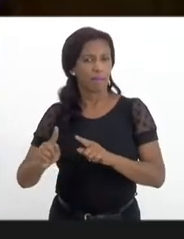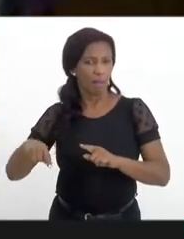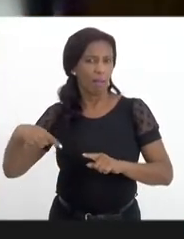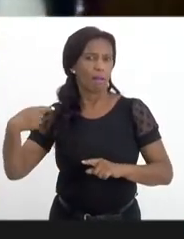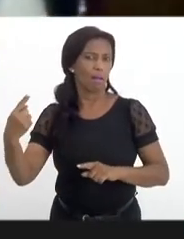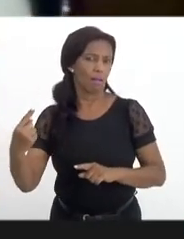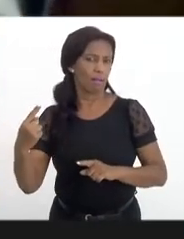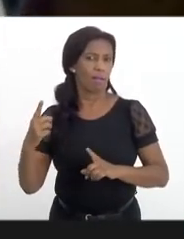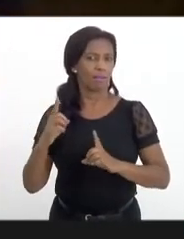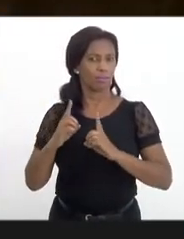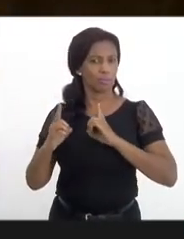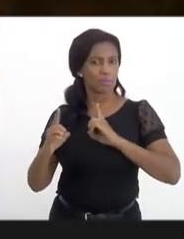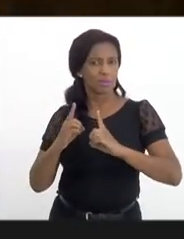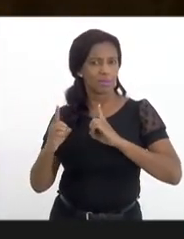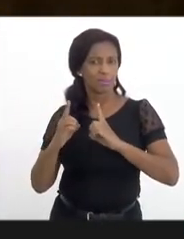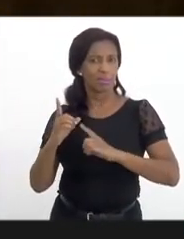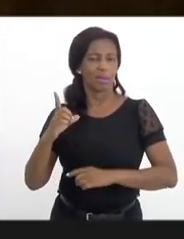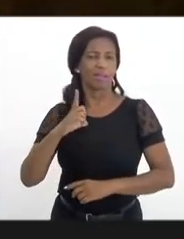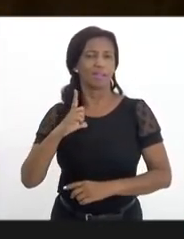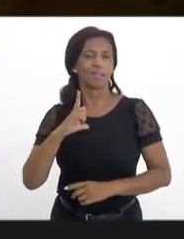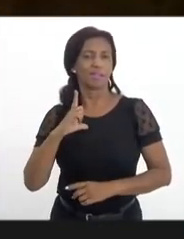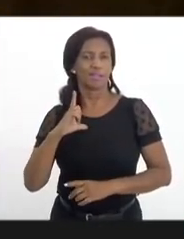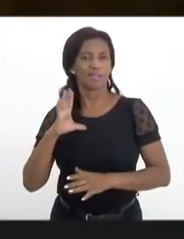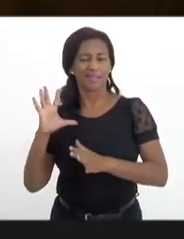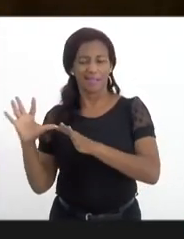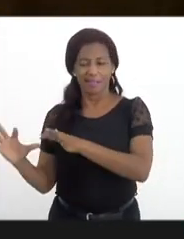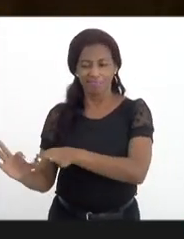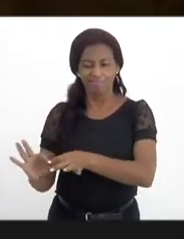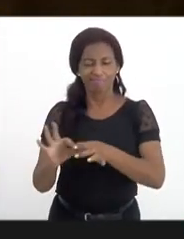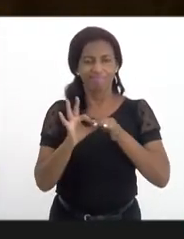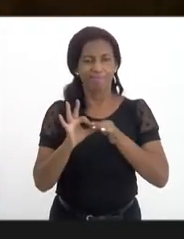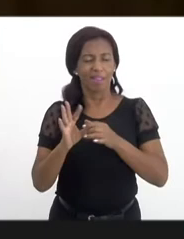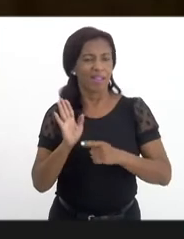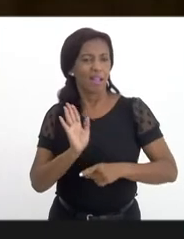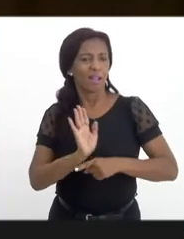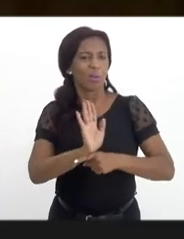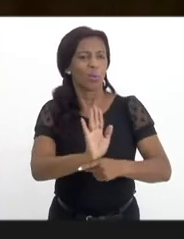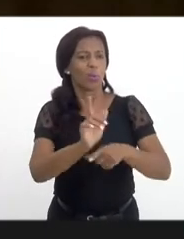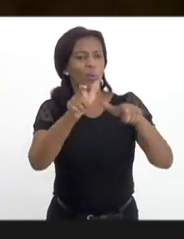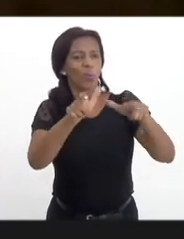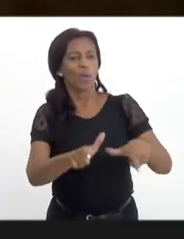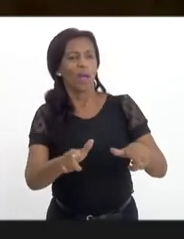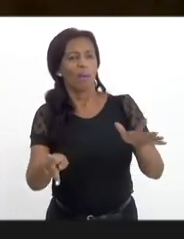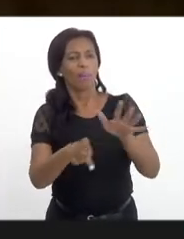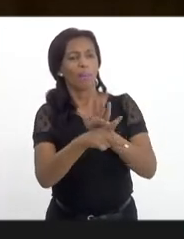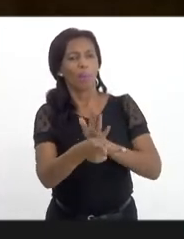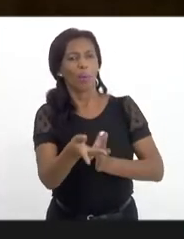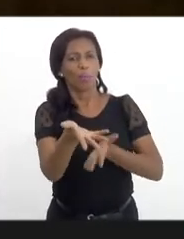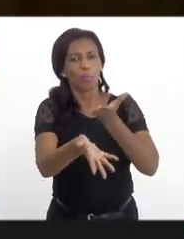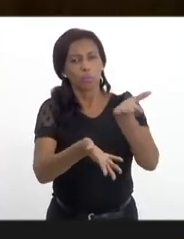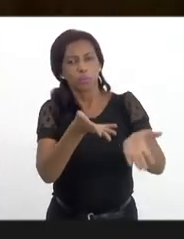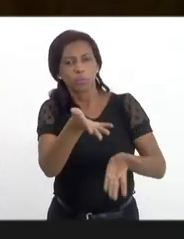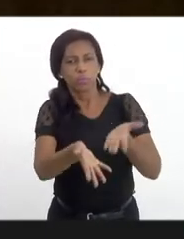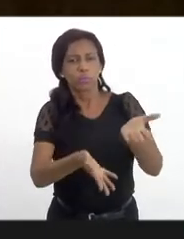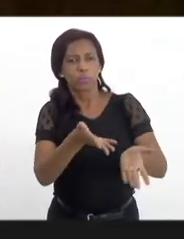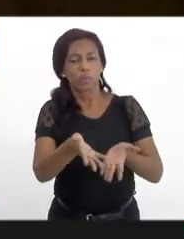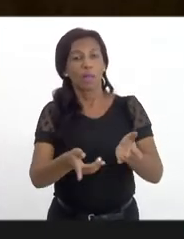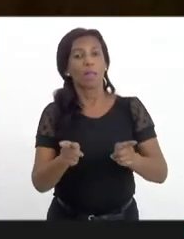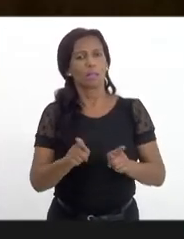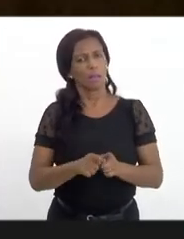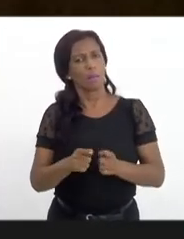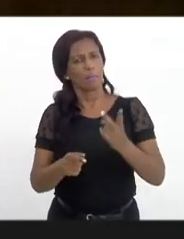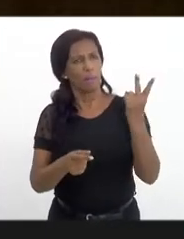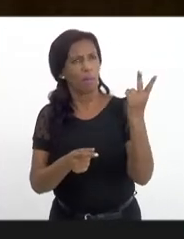debate interinstitucional, dessa rede pública de atendimento especializada tão bem ressaltada pelas